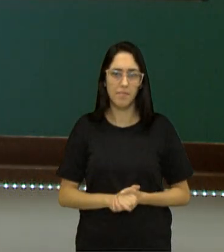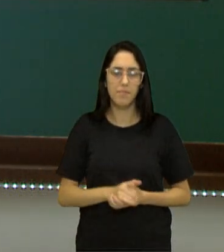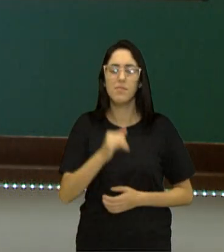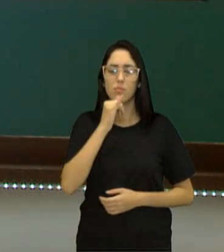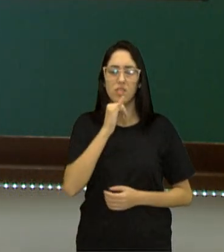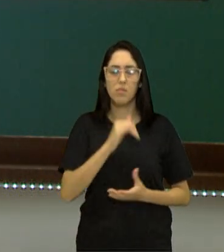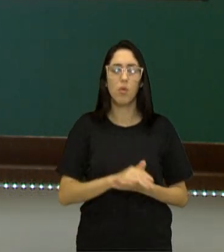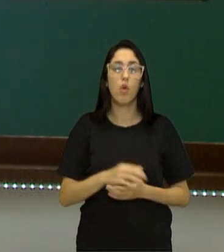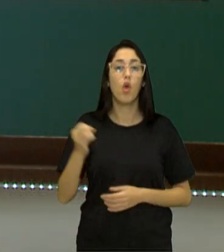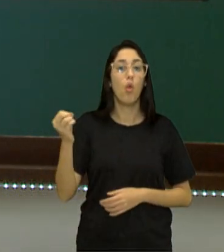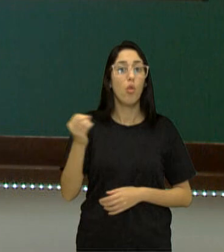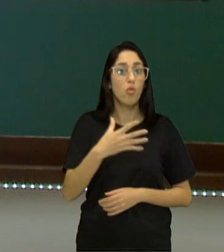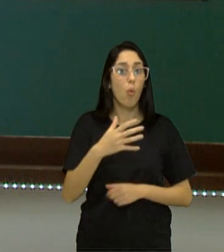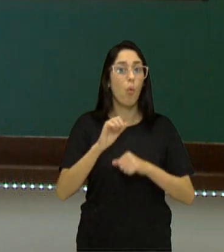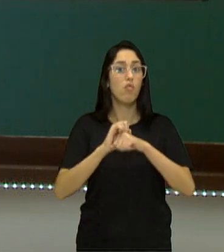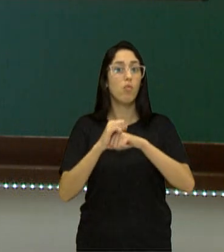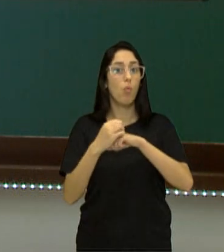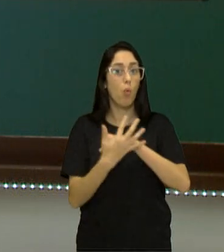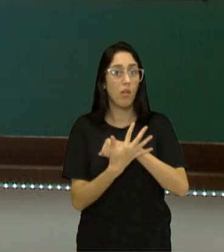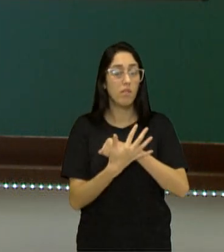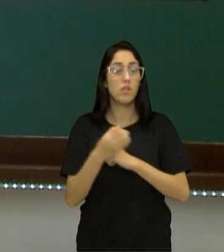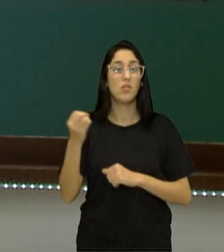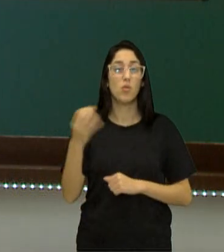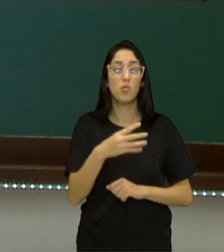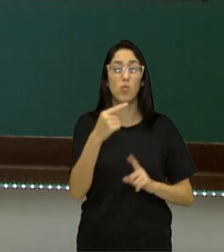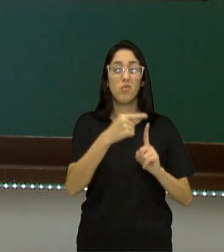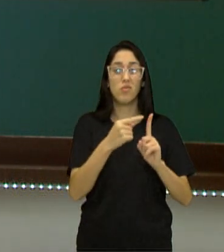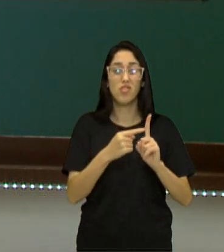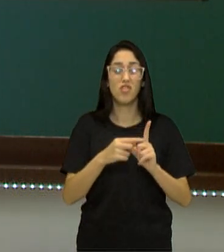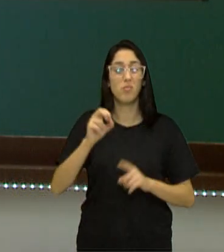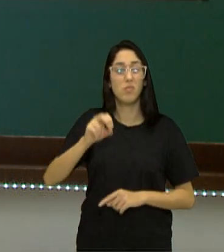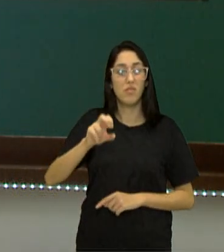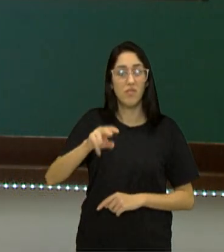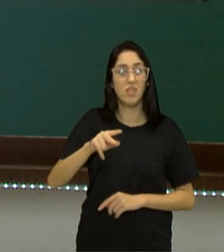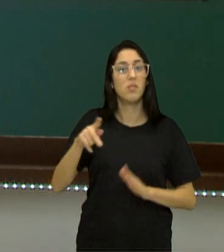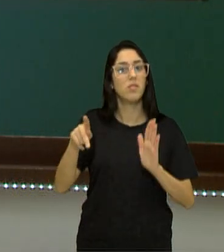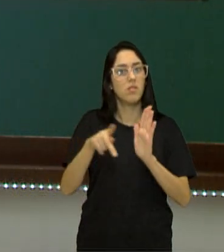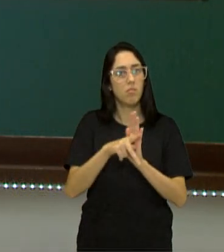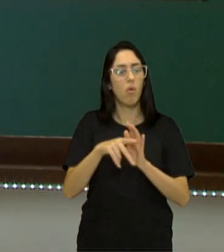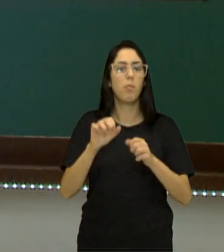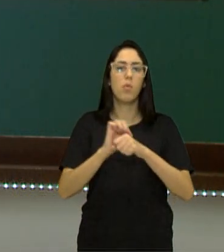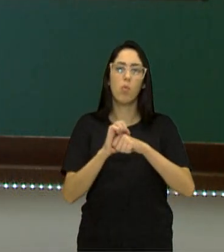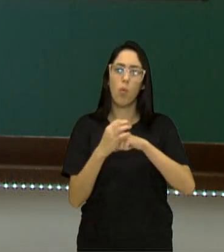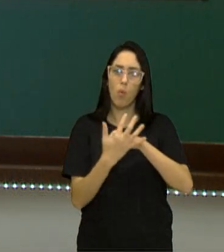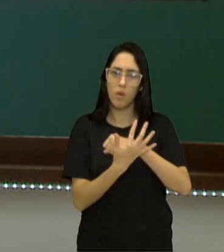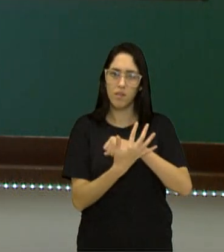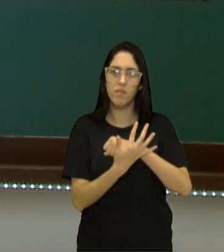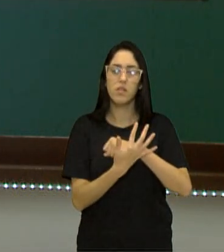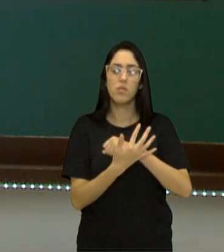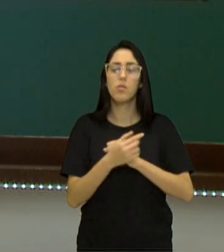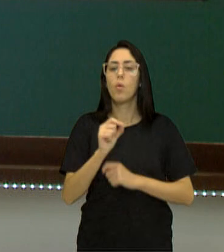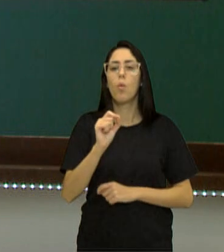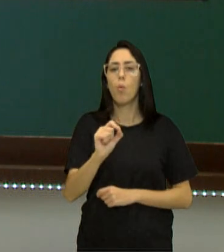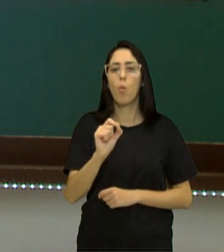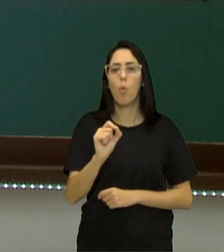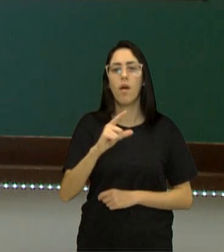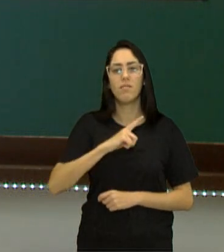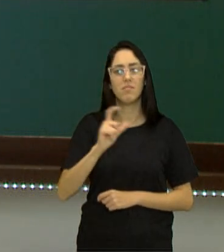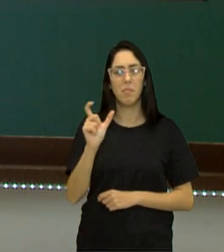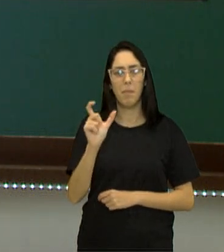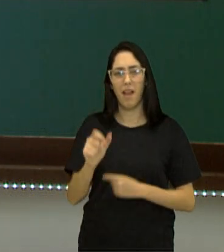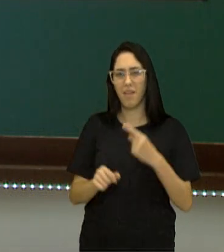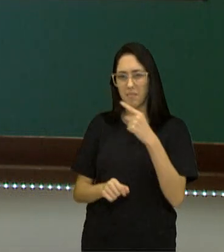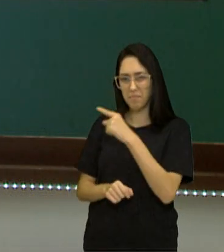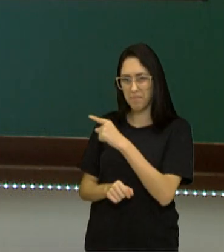coronavírus. Novo tipo de vírus pertencente à família dos coronavírus, que é conhecido como SARS-CoV